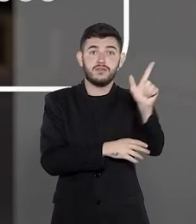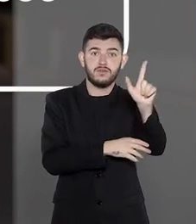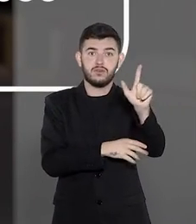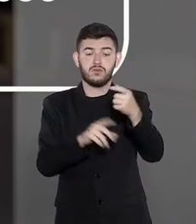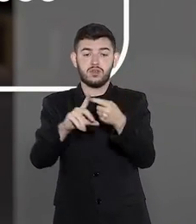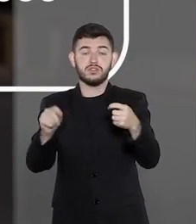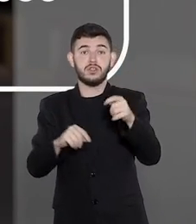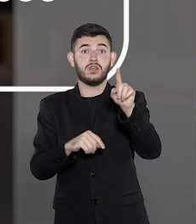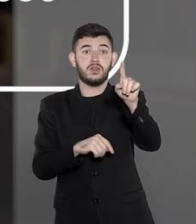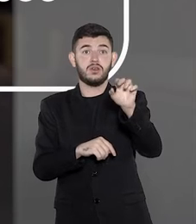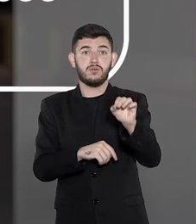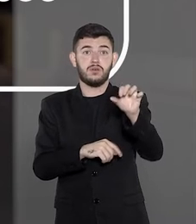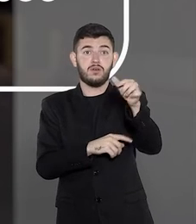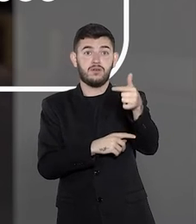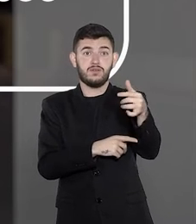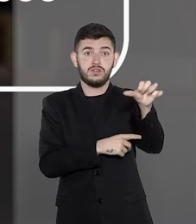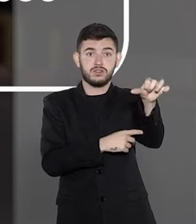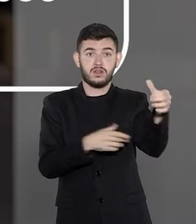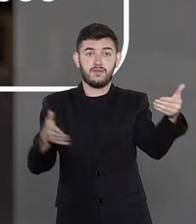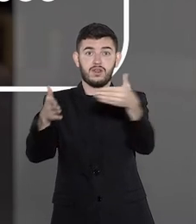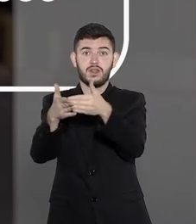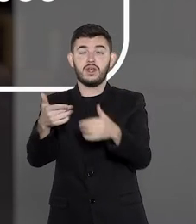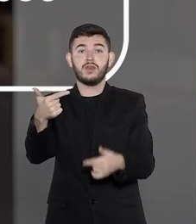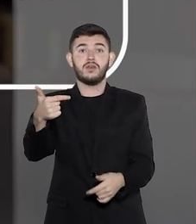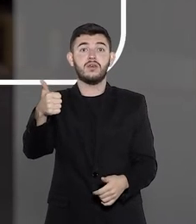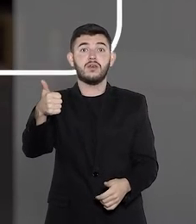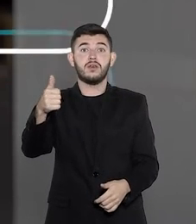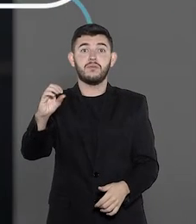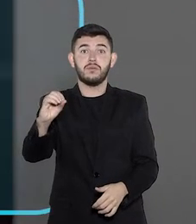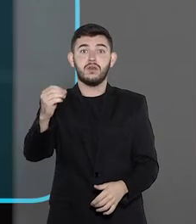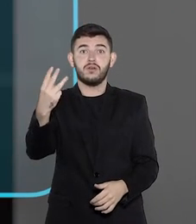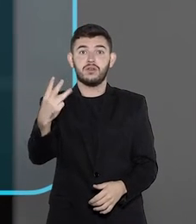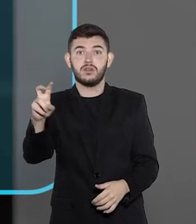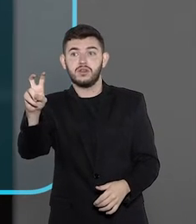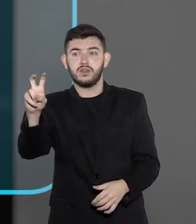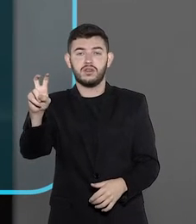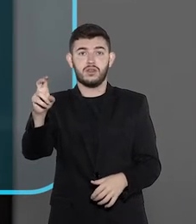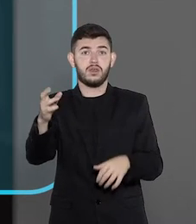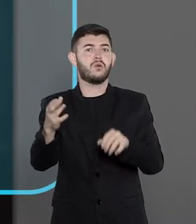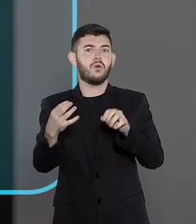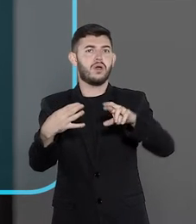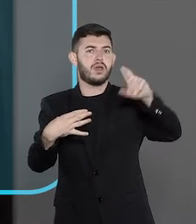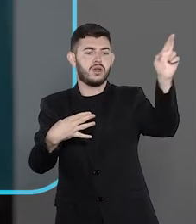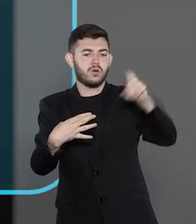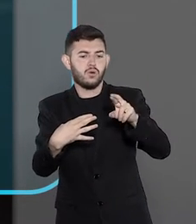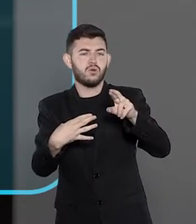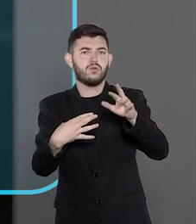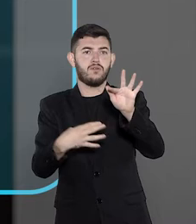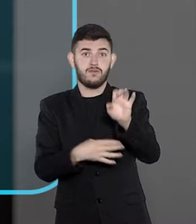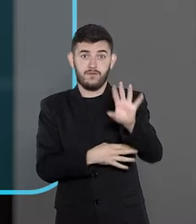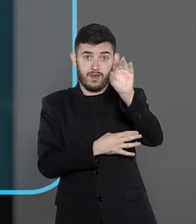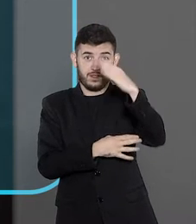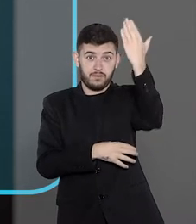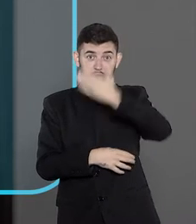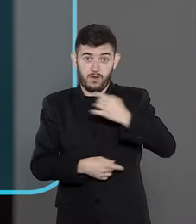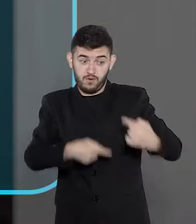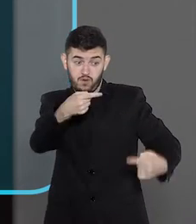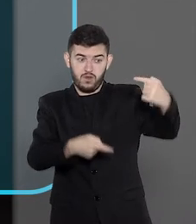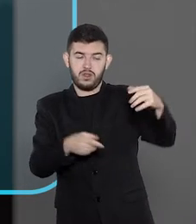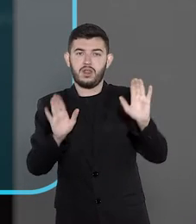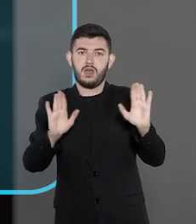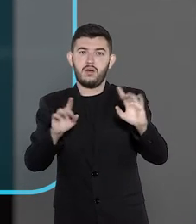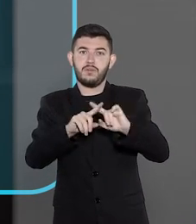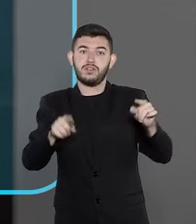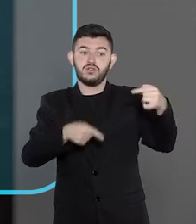Civil em seus artigos 1029 a 1035. O RESP não discute fatos e provas, discute